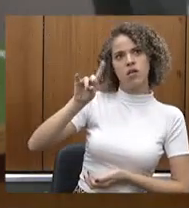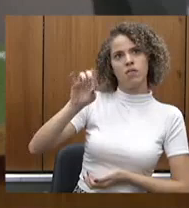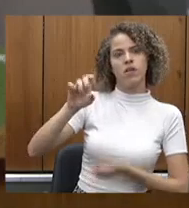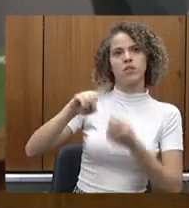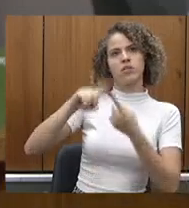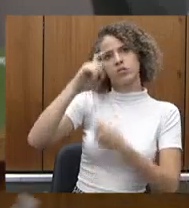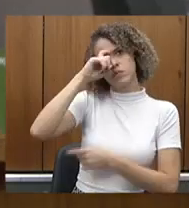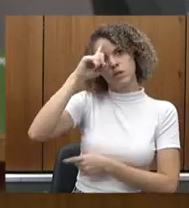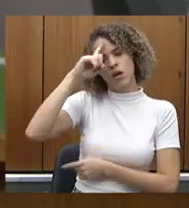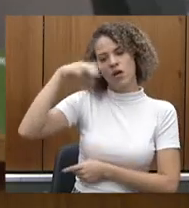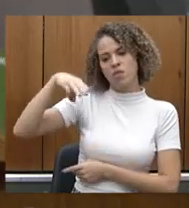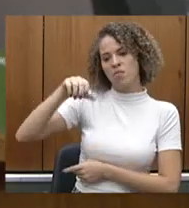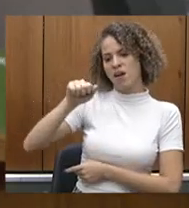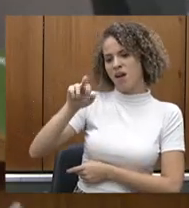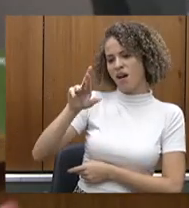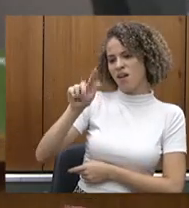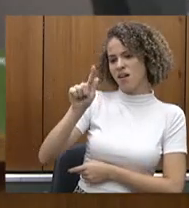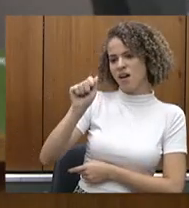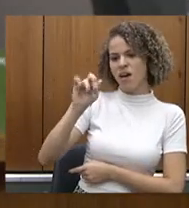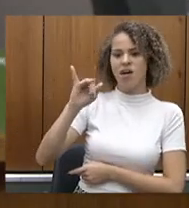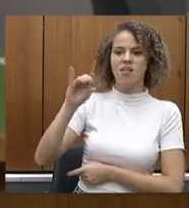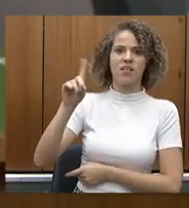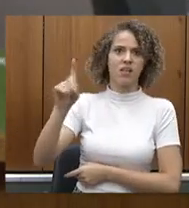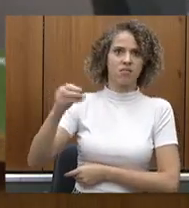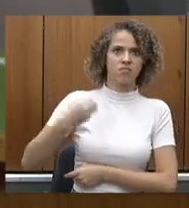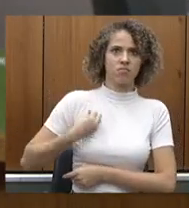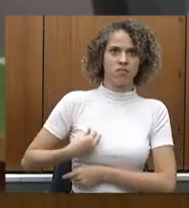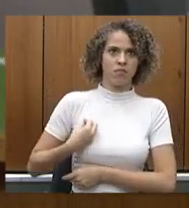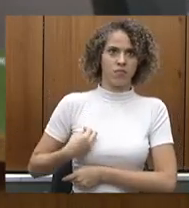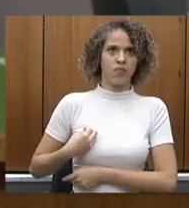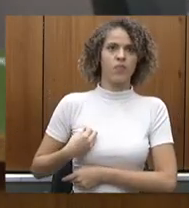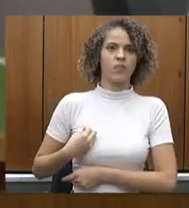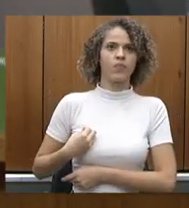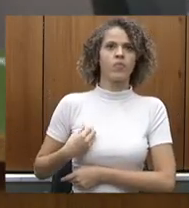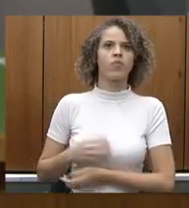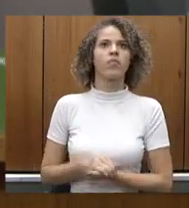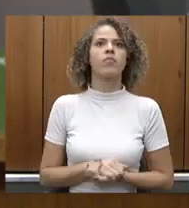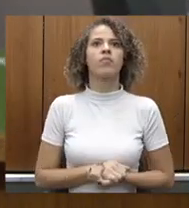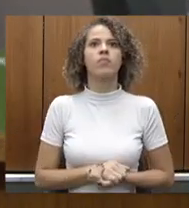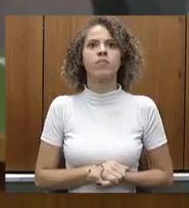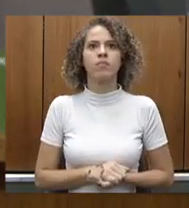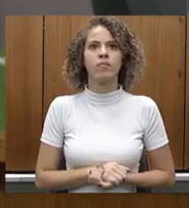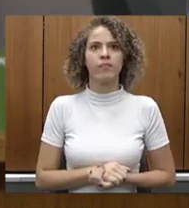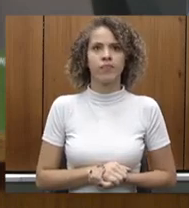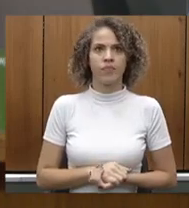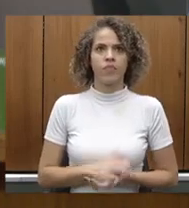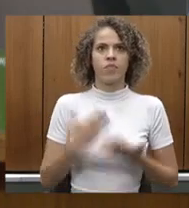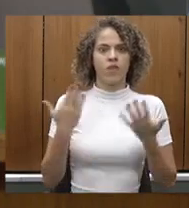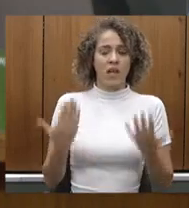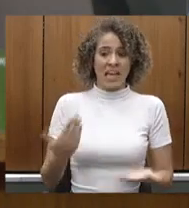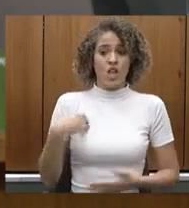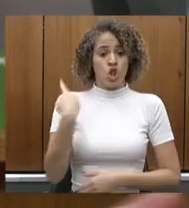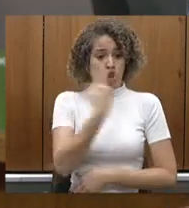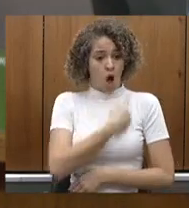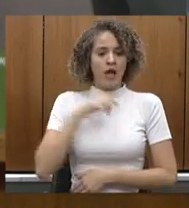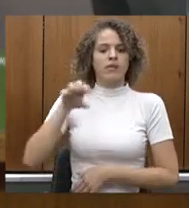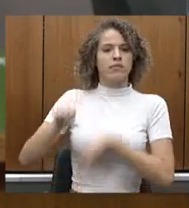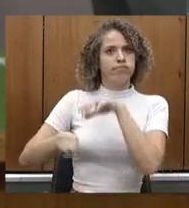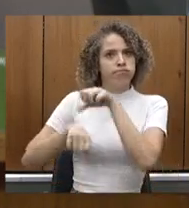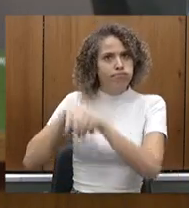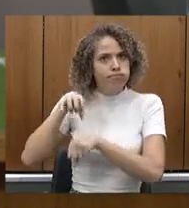com o deputado Tito Torres e aí deputado a gente vem buscando obviamente